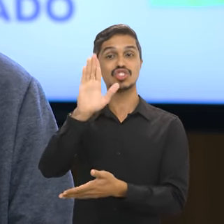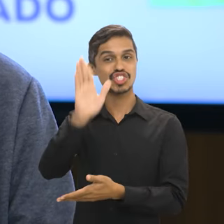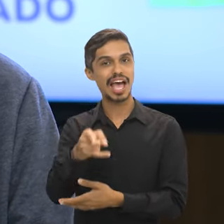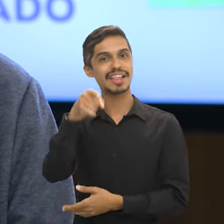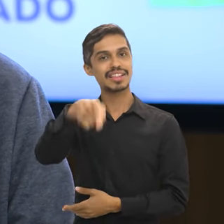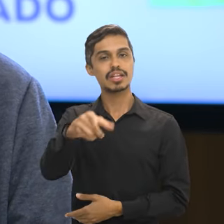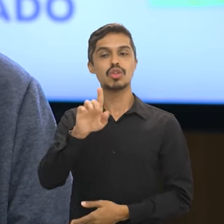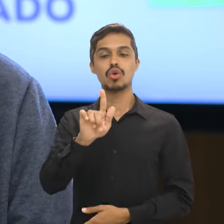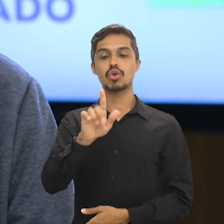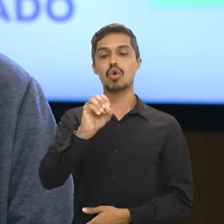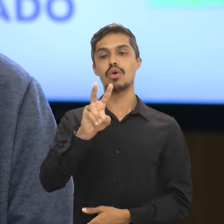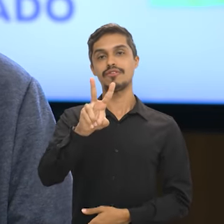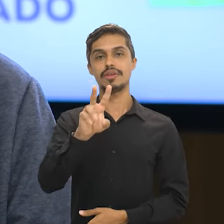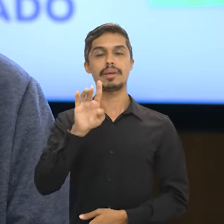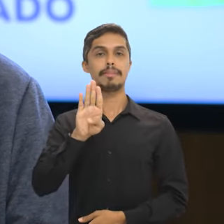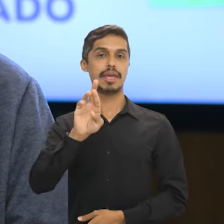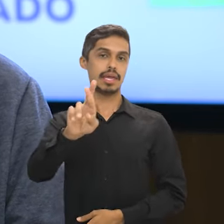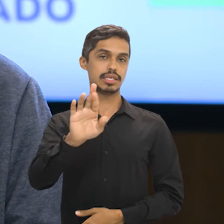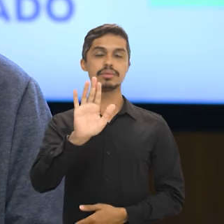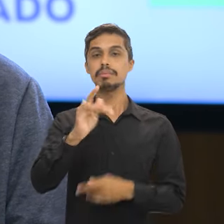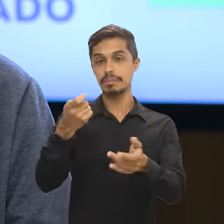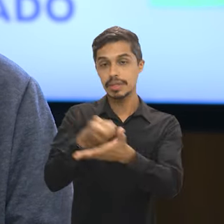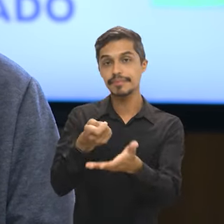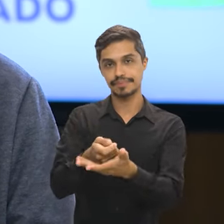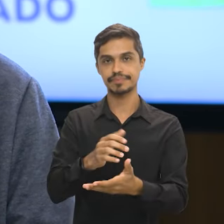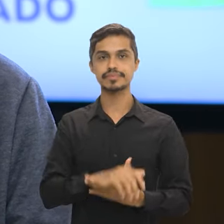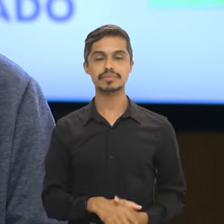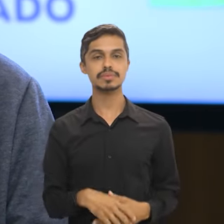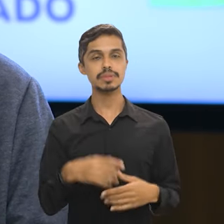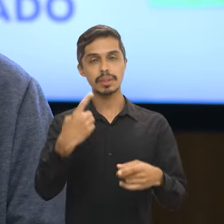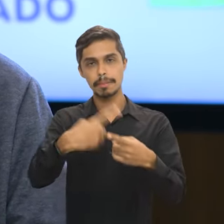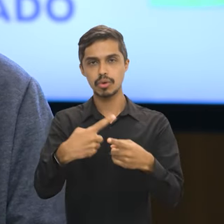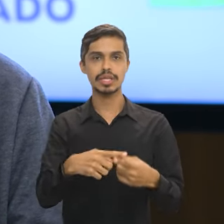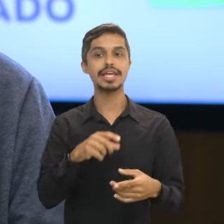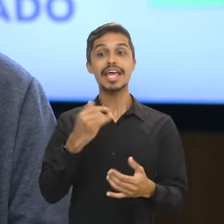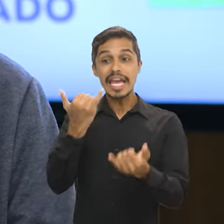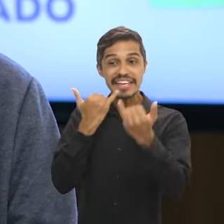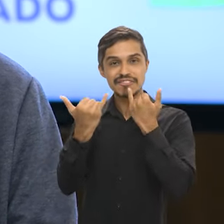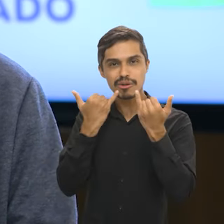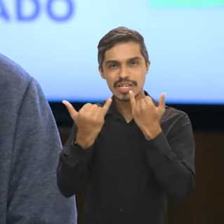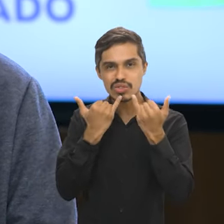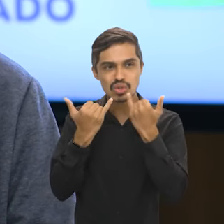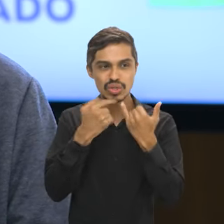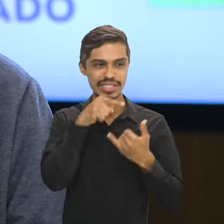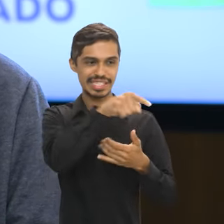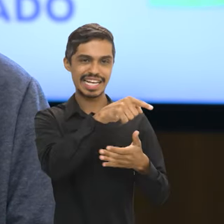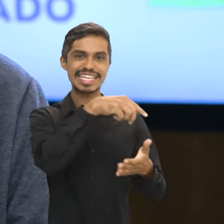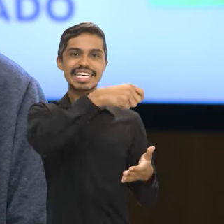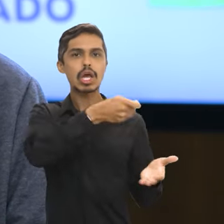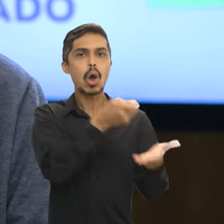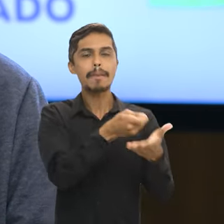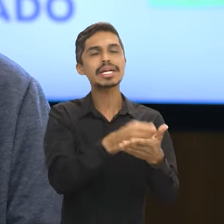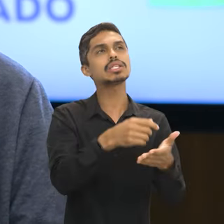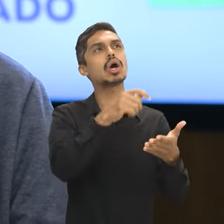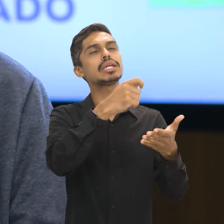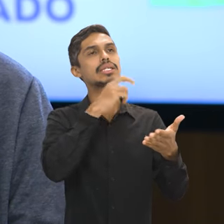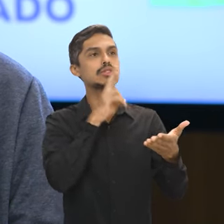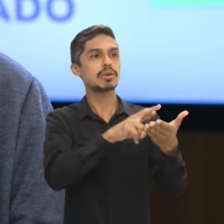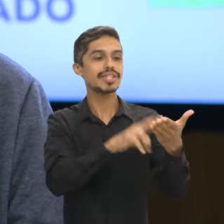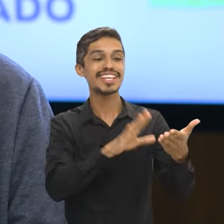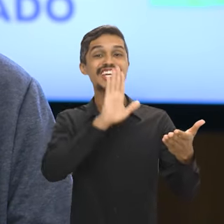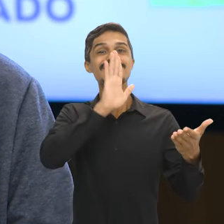Muitos dos dados que você teria que preencher manualmente no momento da inscrição, você já vai ter preenchido na sua conta GovBR.